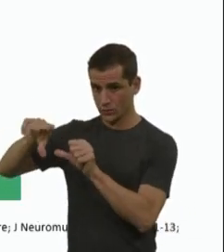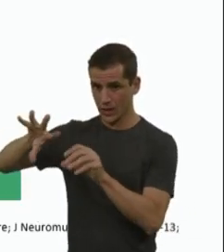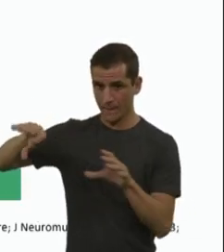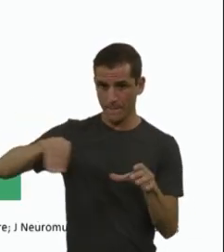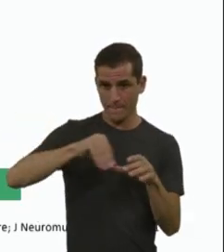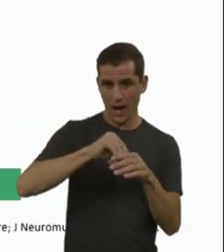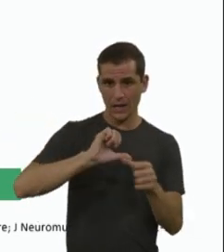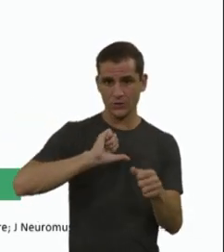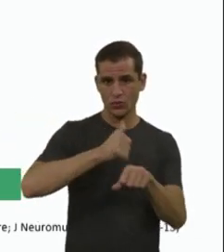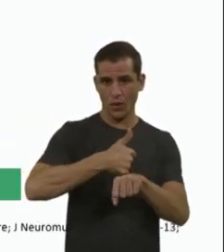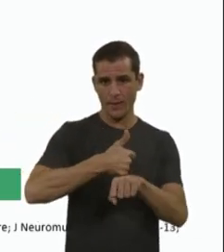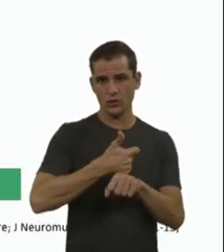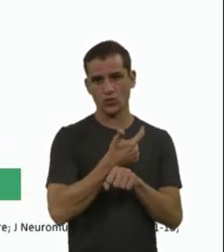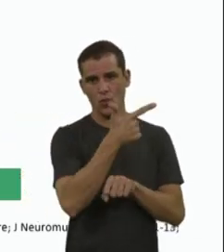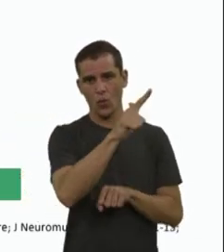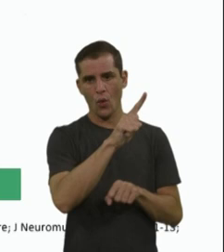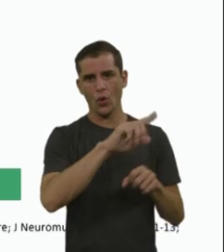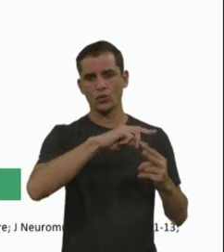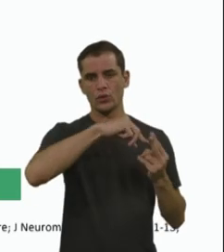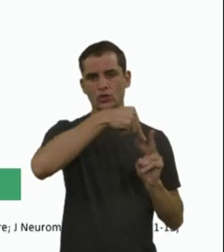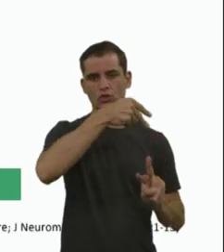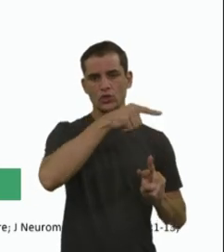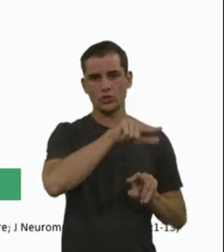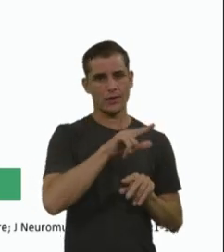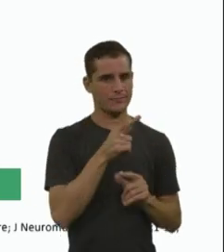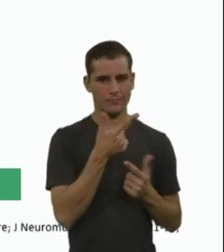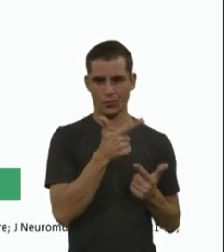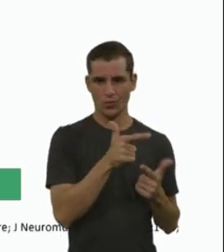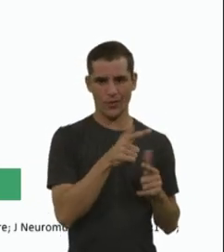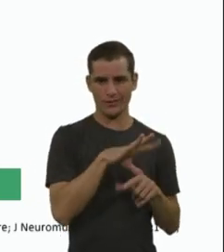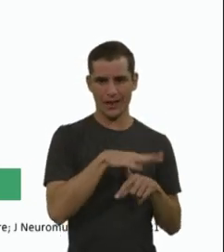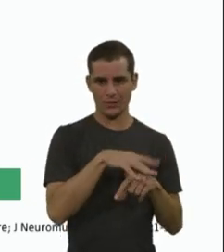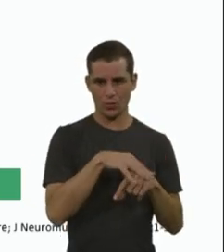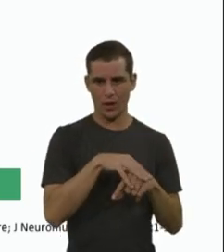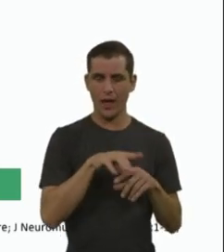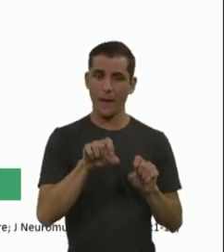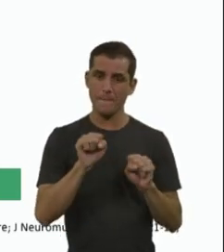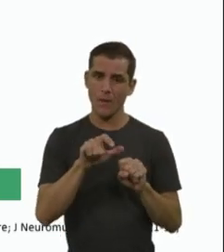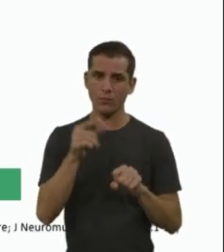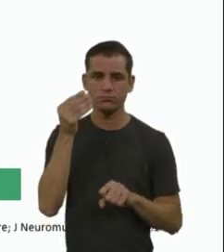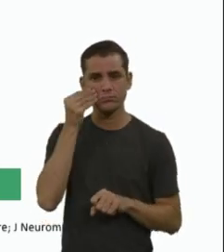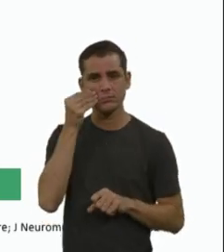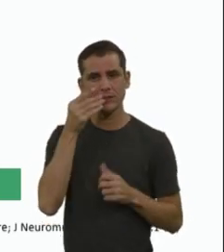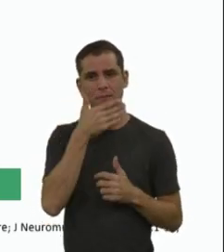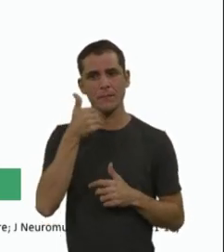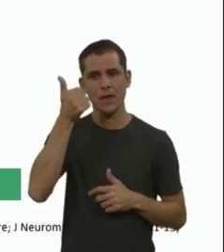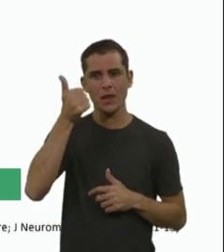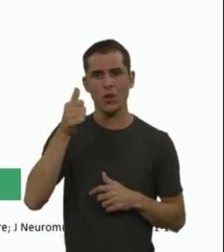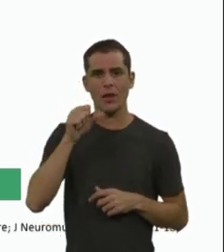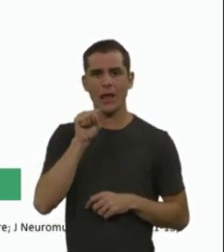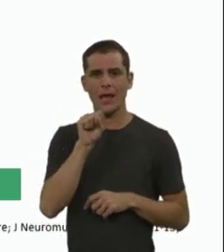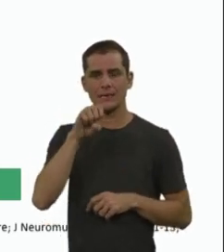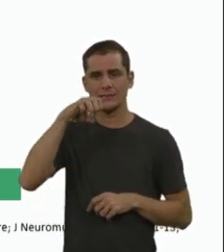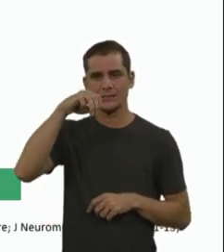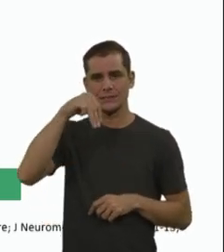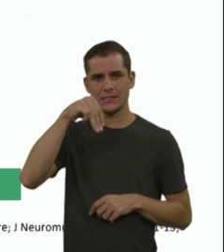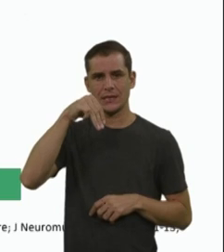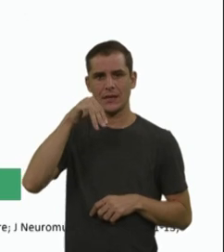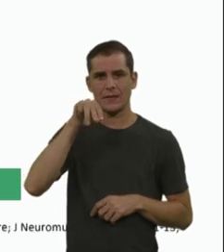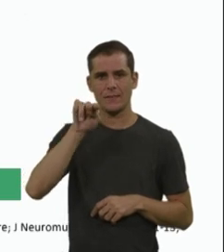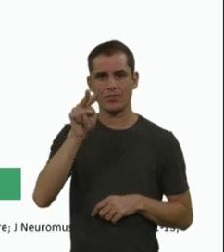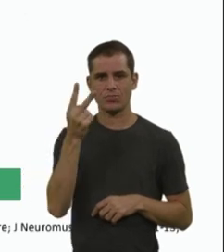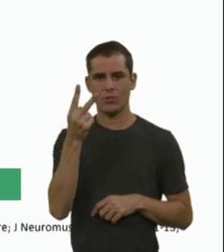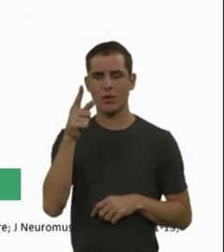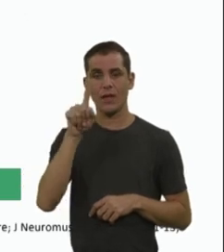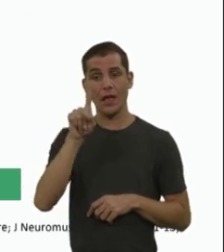não pensar numa outra estratégia, o eu poderia fazer? Eu poderia tentar melhorar o funcionamento do SMN2, né? O SMN2 só produz 10